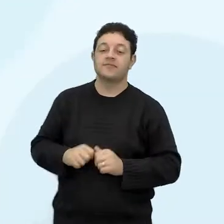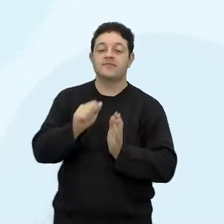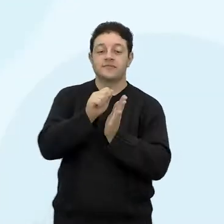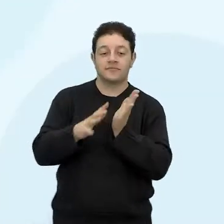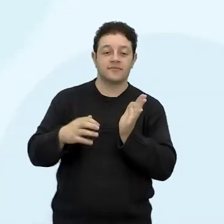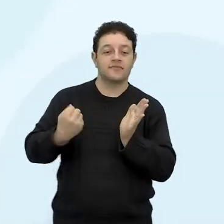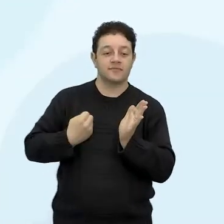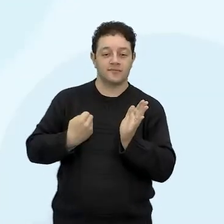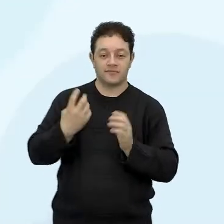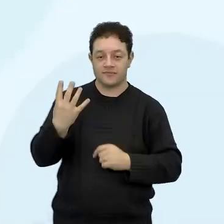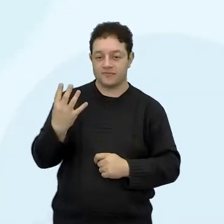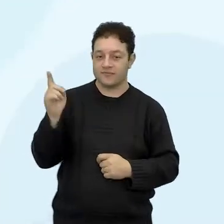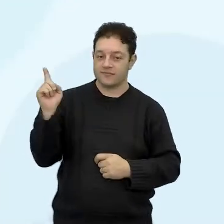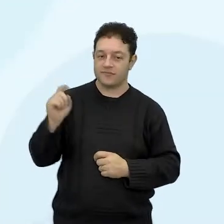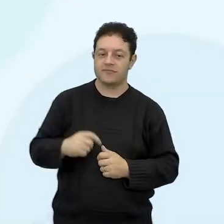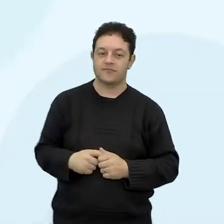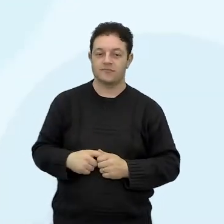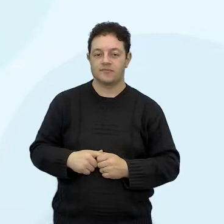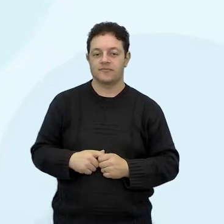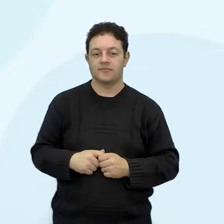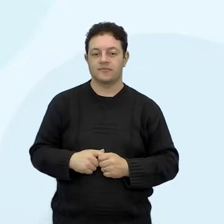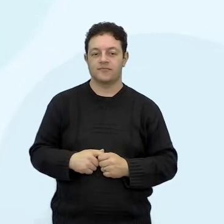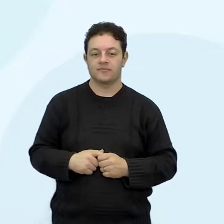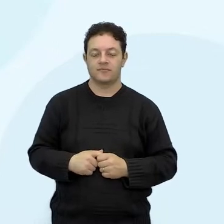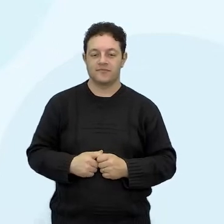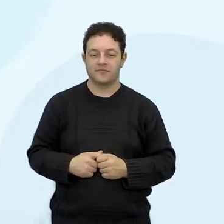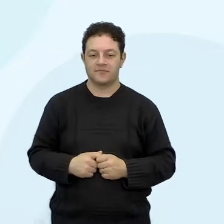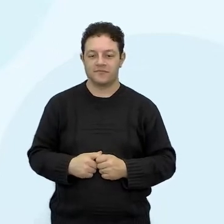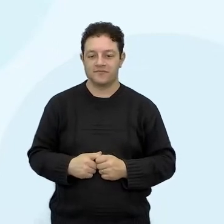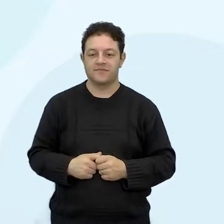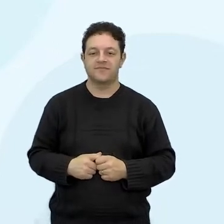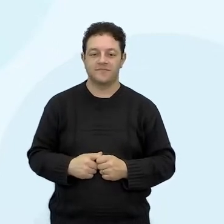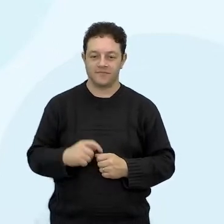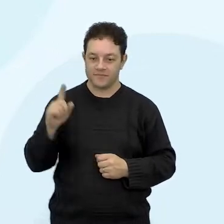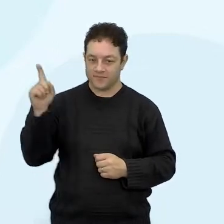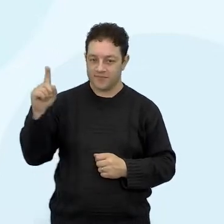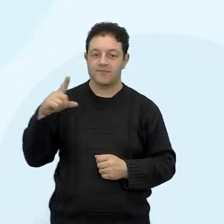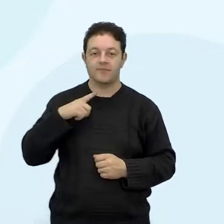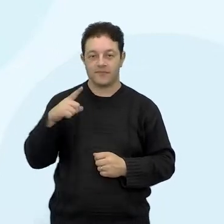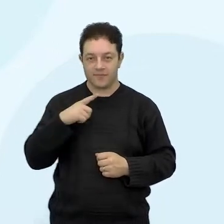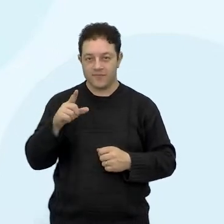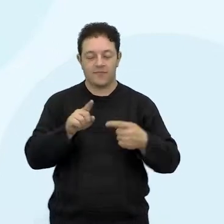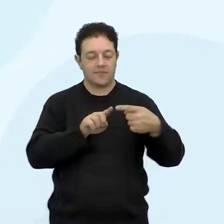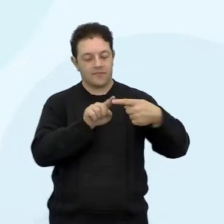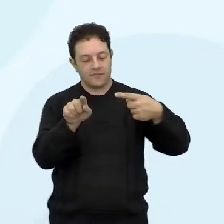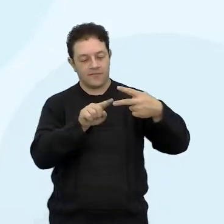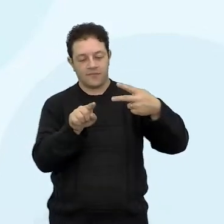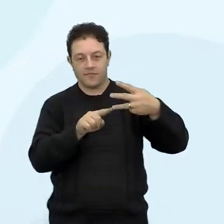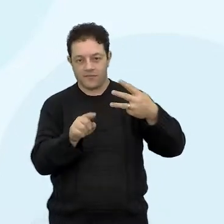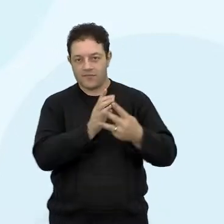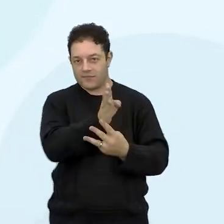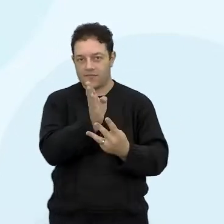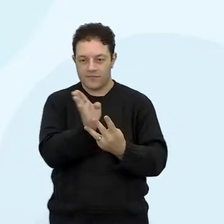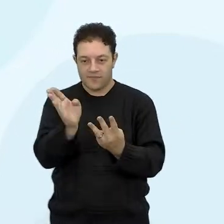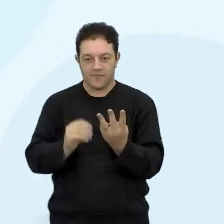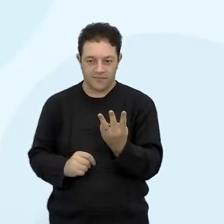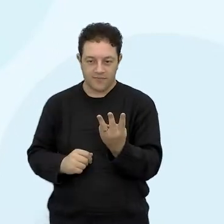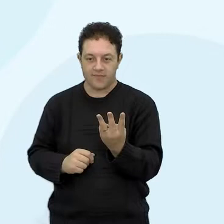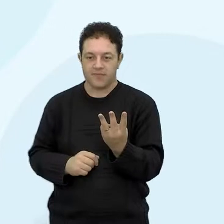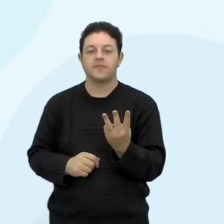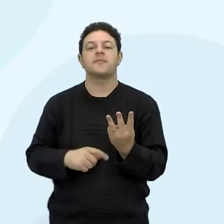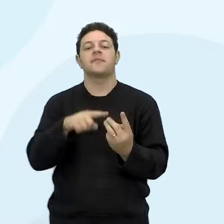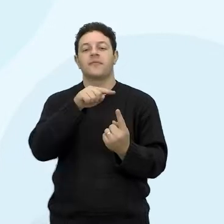ela é dividida em 3 etapas, como todas as outras, né?